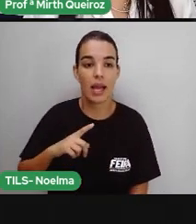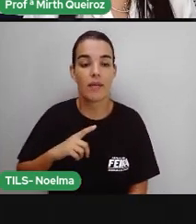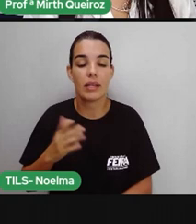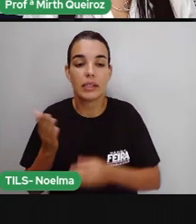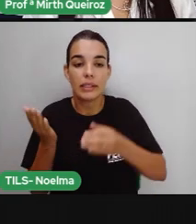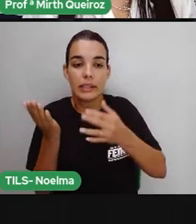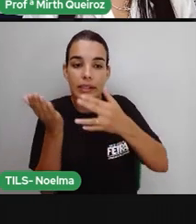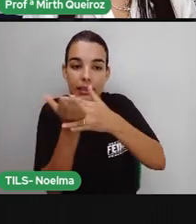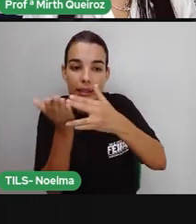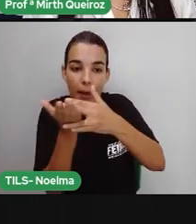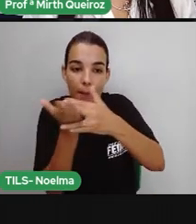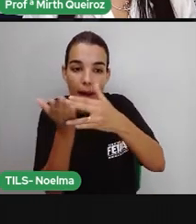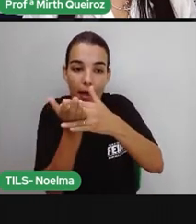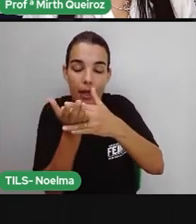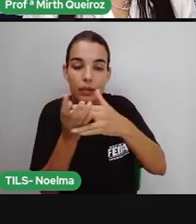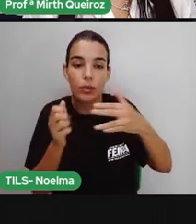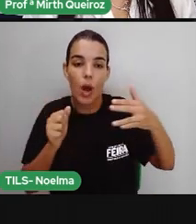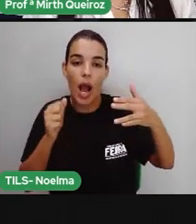escuro.